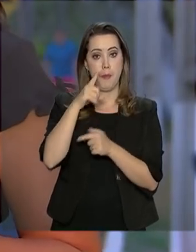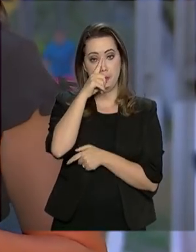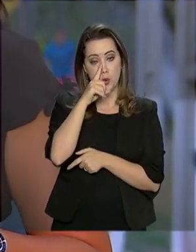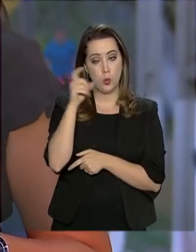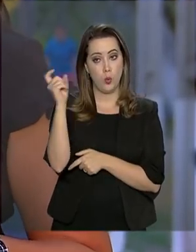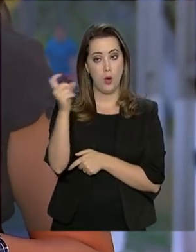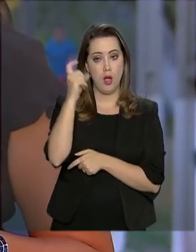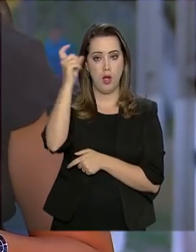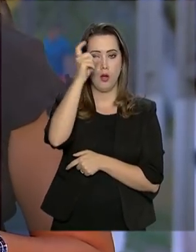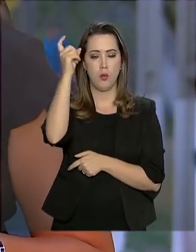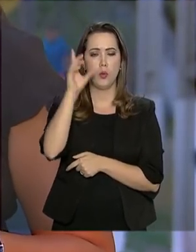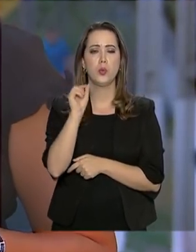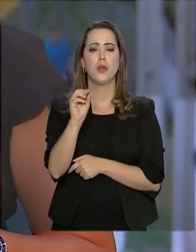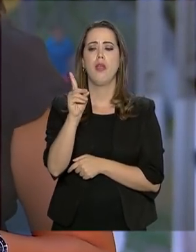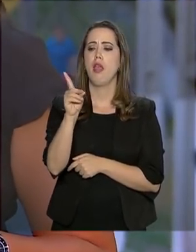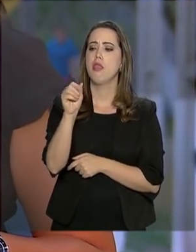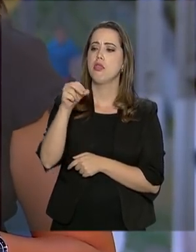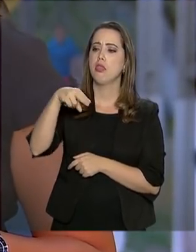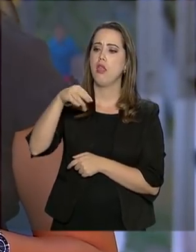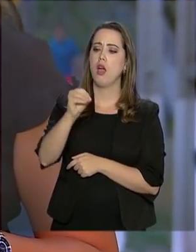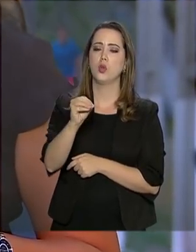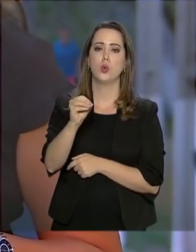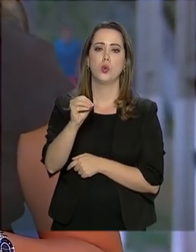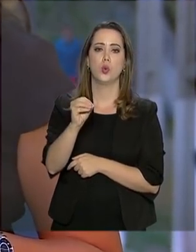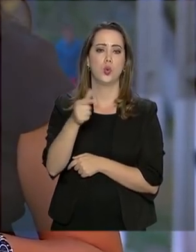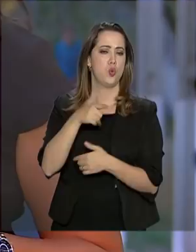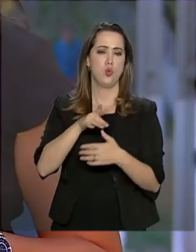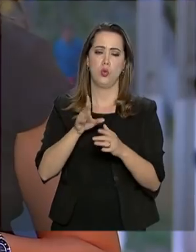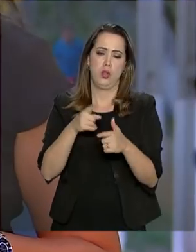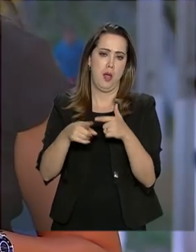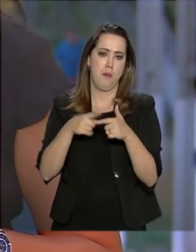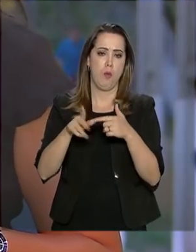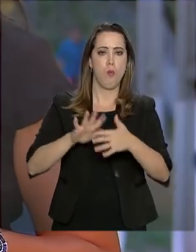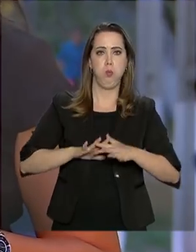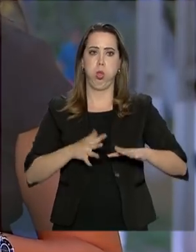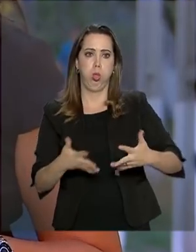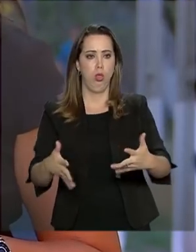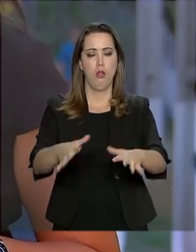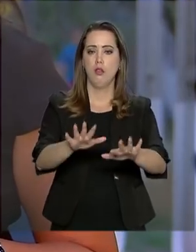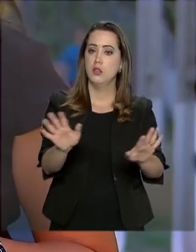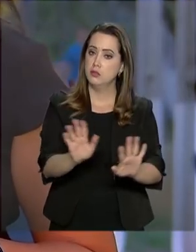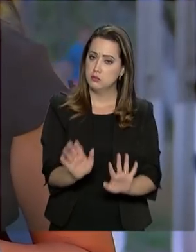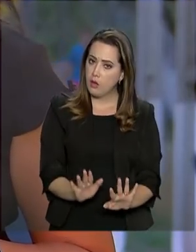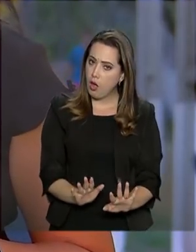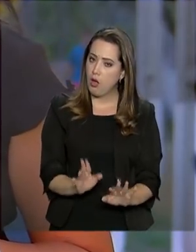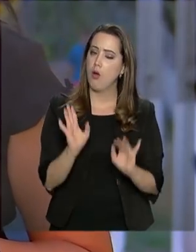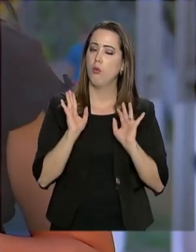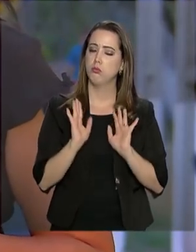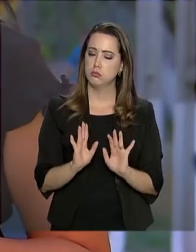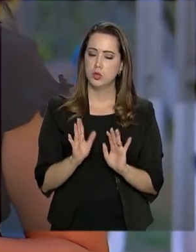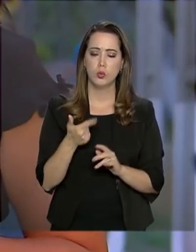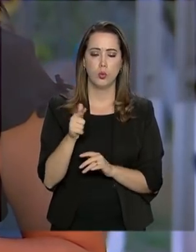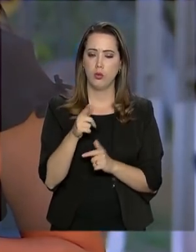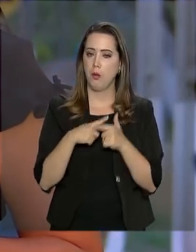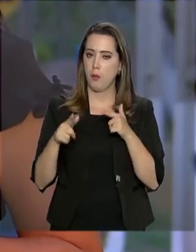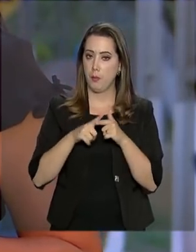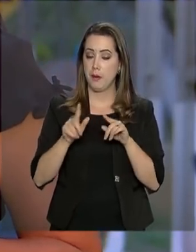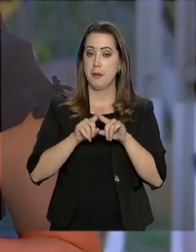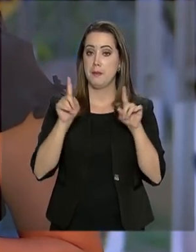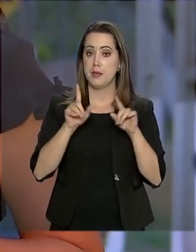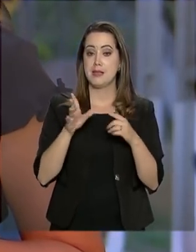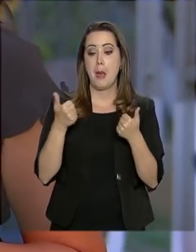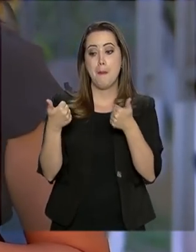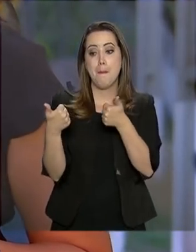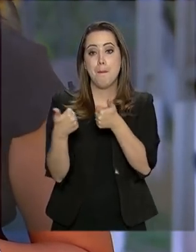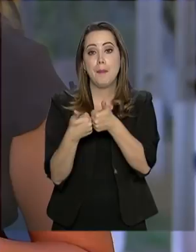bom a gente deixar bem claro o que isso significa. Não são barragens que correm risco de se romper ou de trazer algum problema para a população, mas são barragens que são